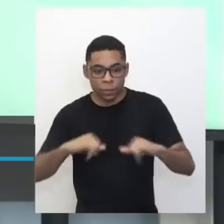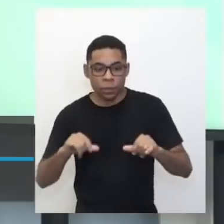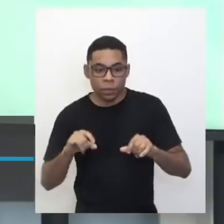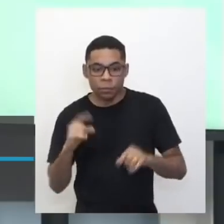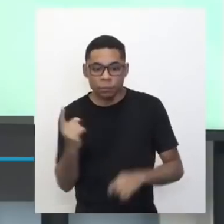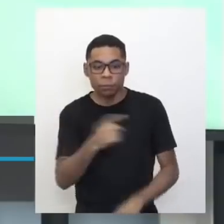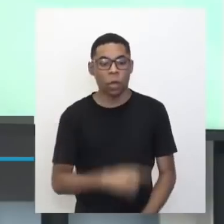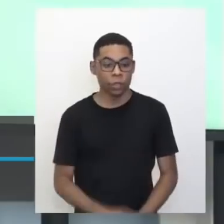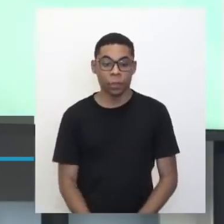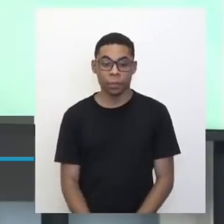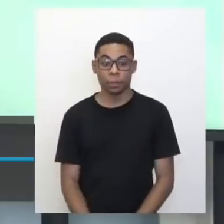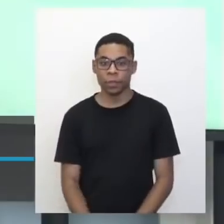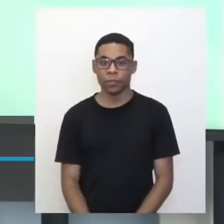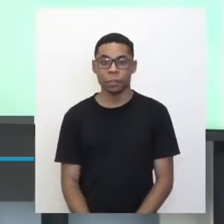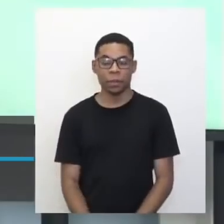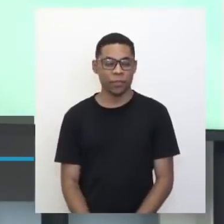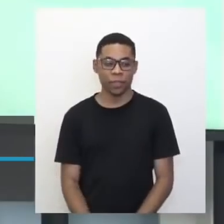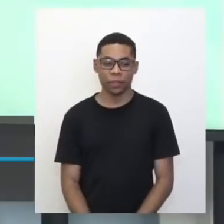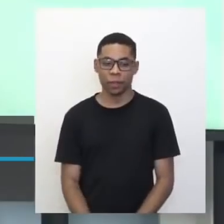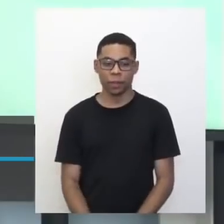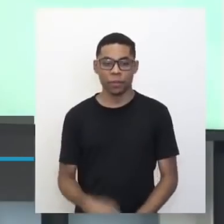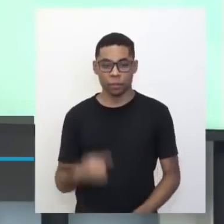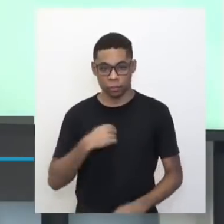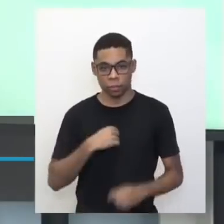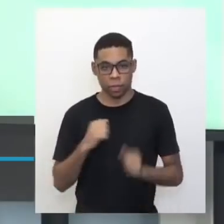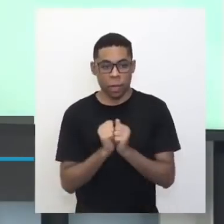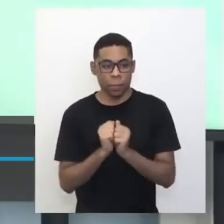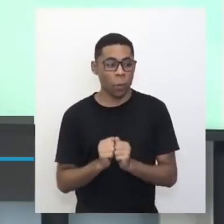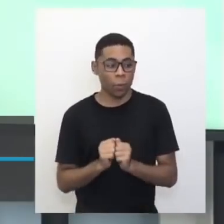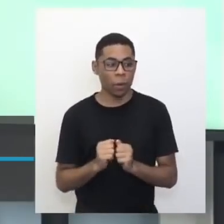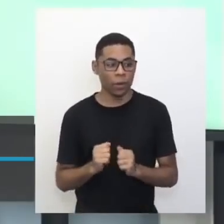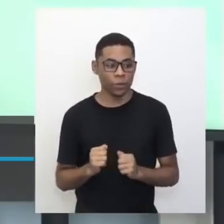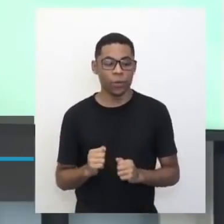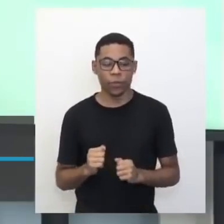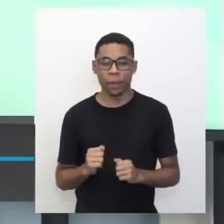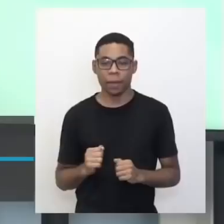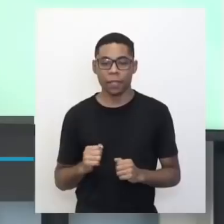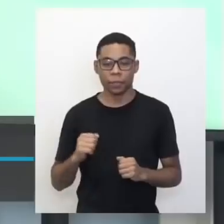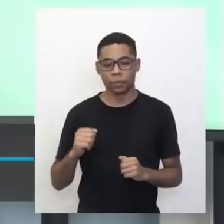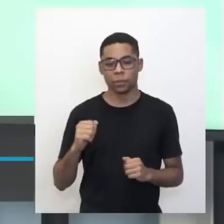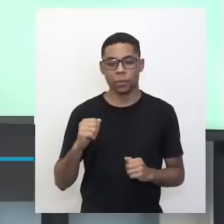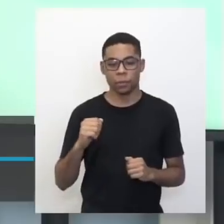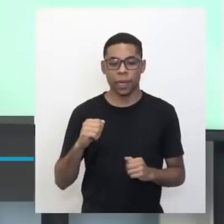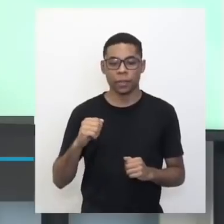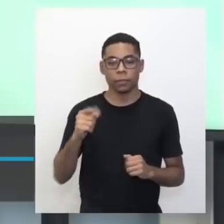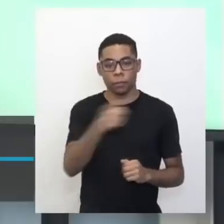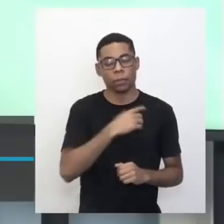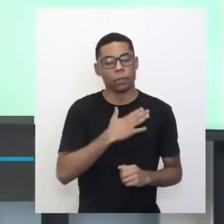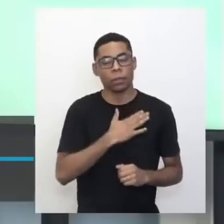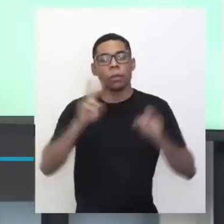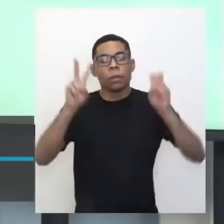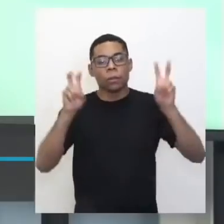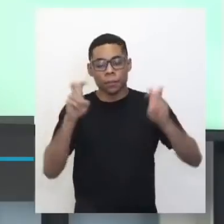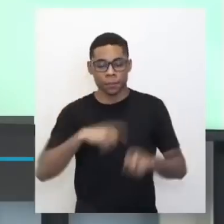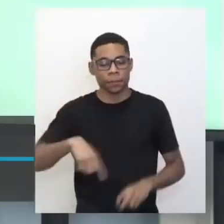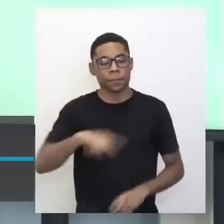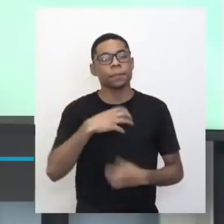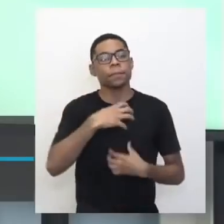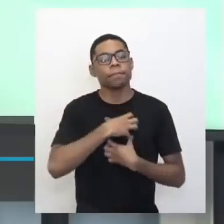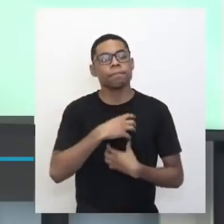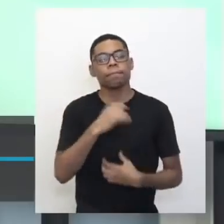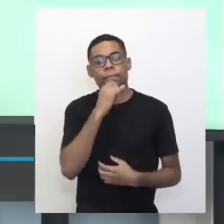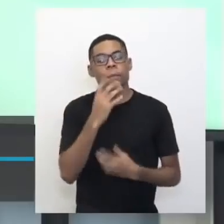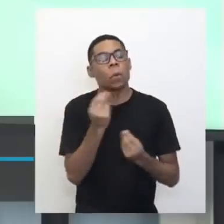a gente está abertamente. Até porque é negócio que eu particularmente e o Edujoel também gostamos muito desse assunto e a gente sente assim que tem muito